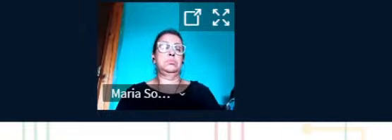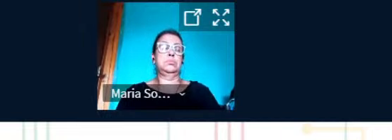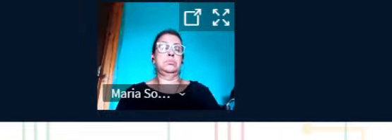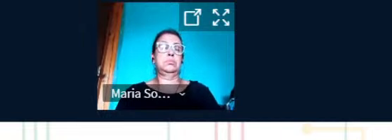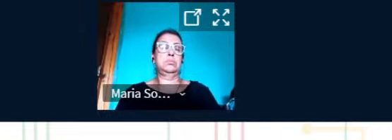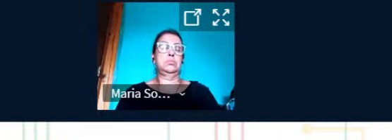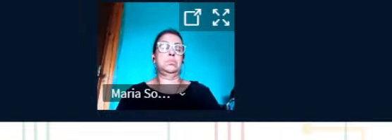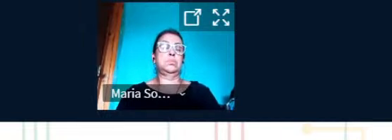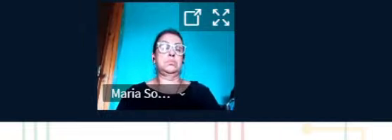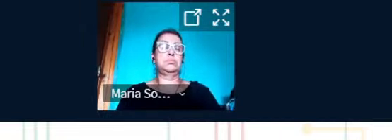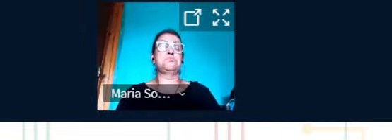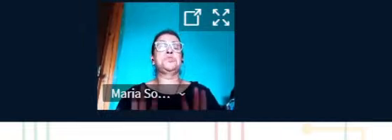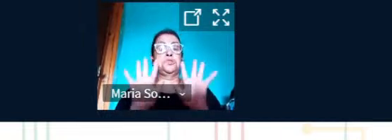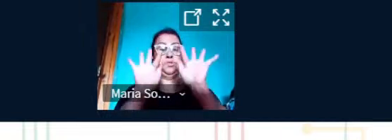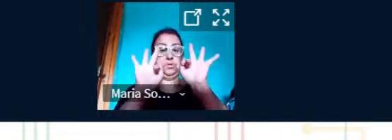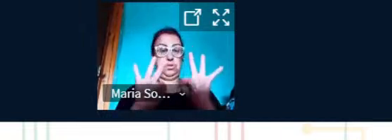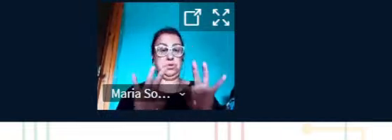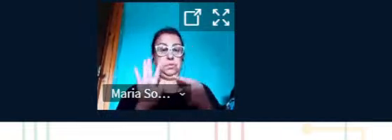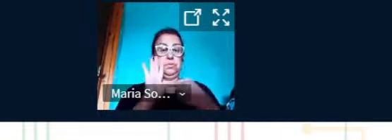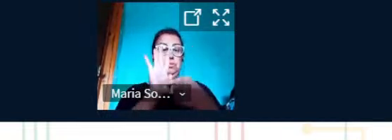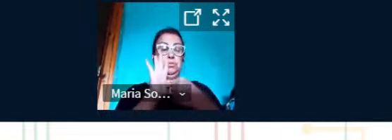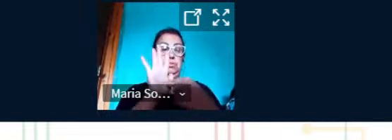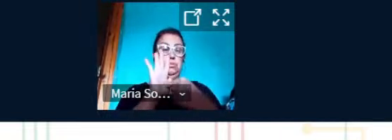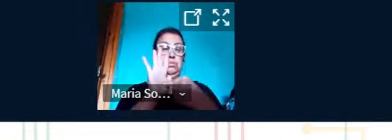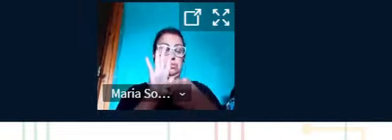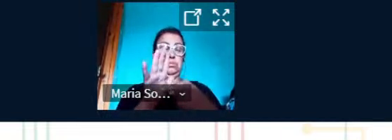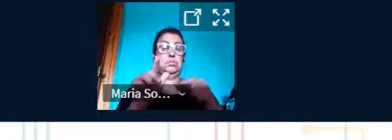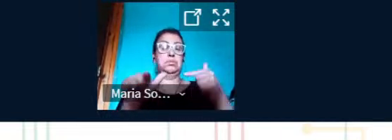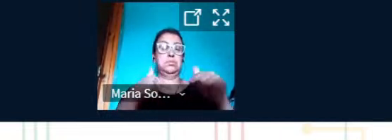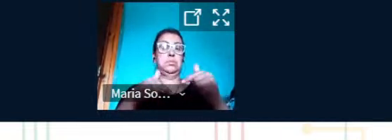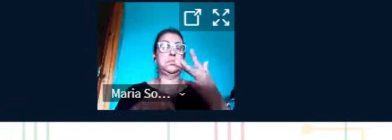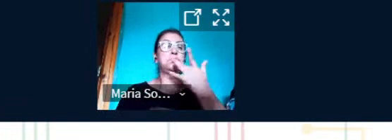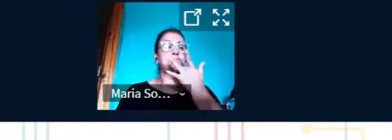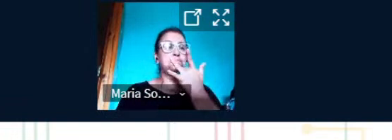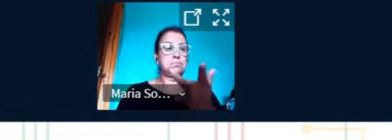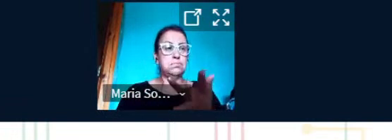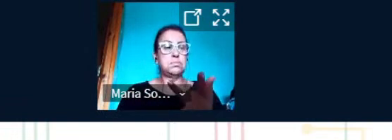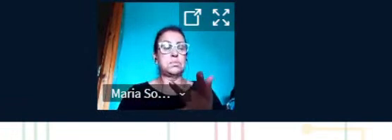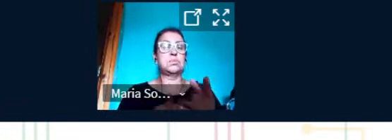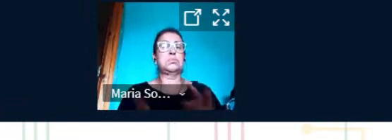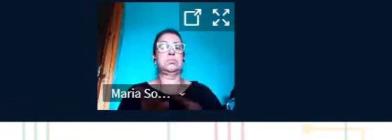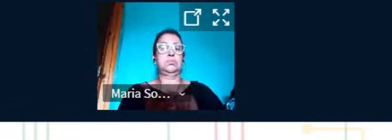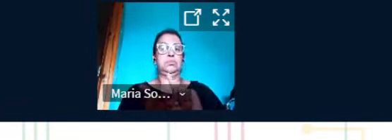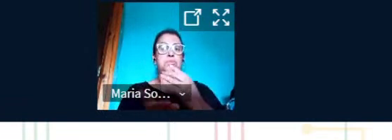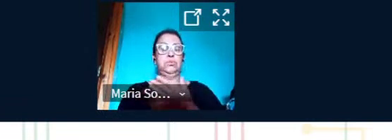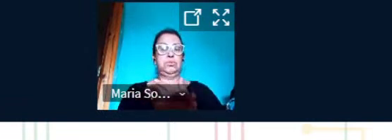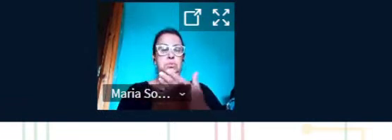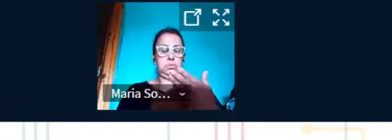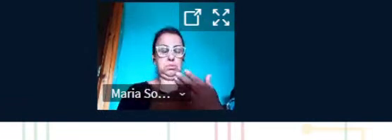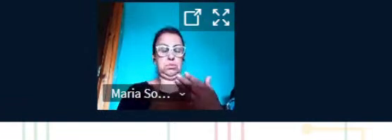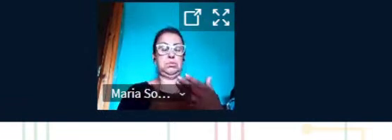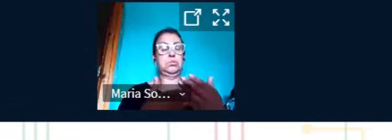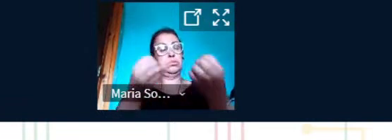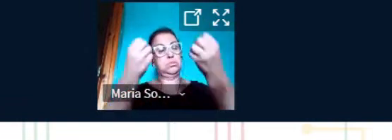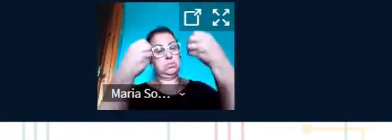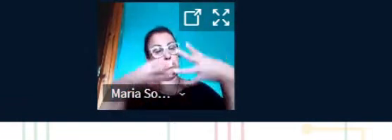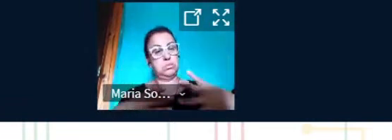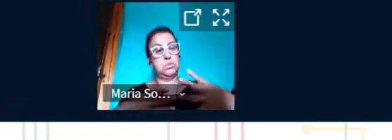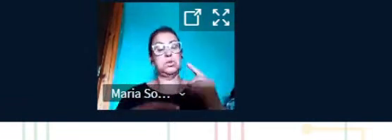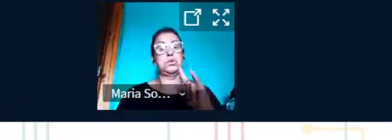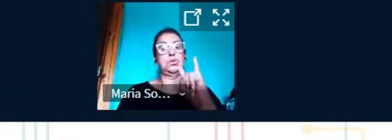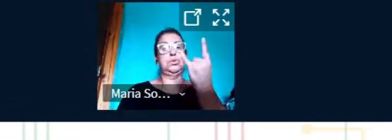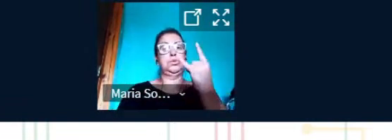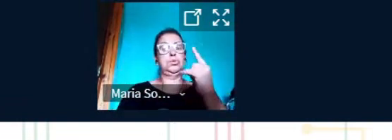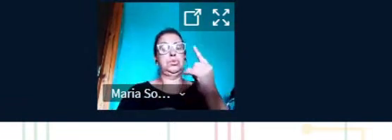Finalizando, então, as apresentações e trabalhos dessa tarde, antes de começarmos os comentários, passamos ao último vídeo.